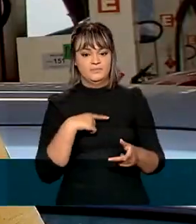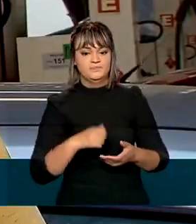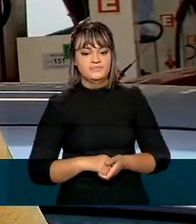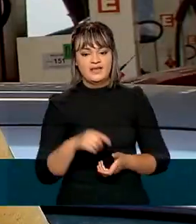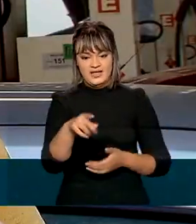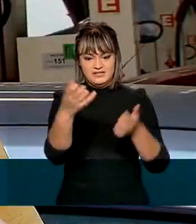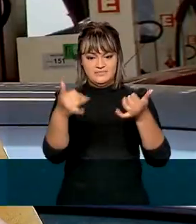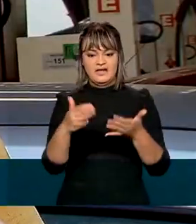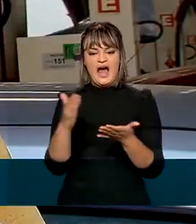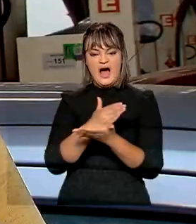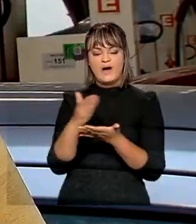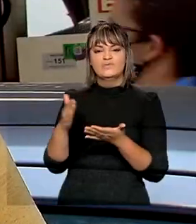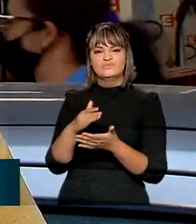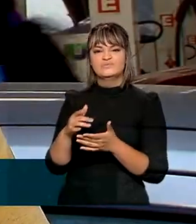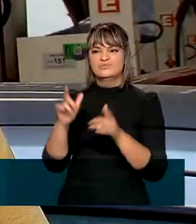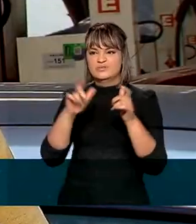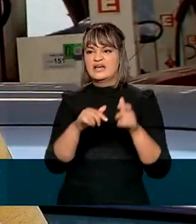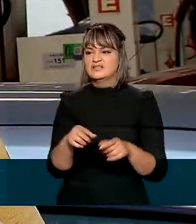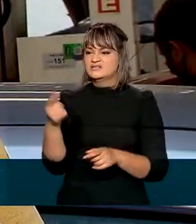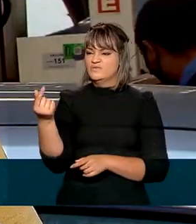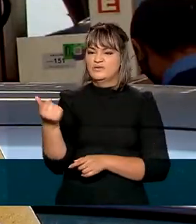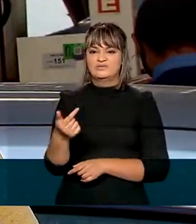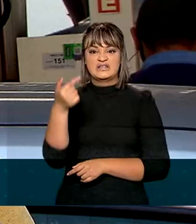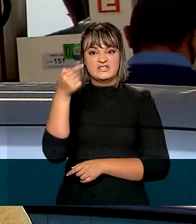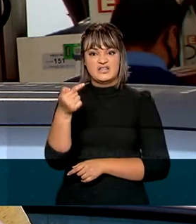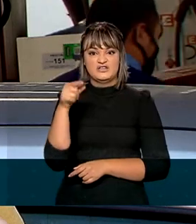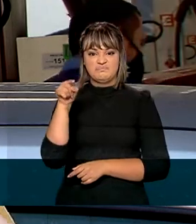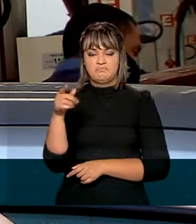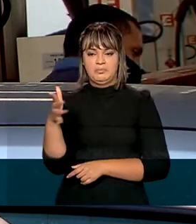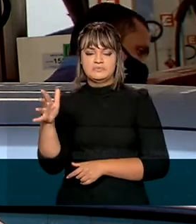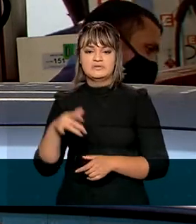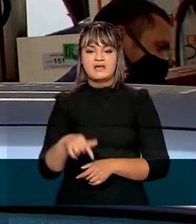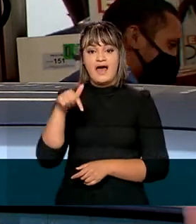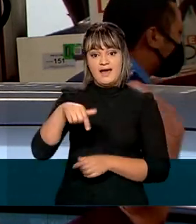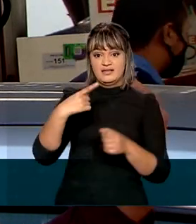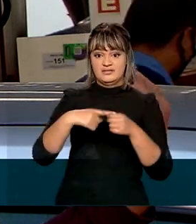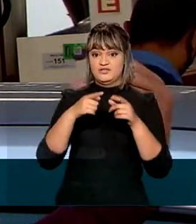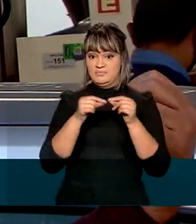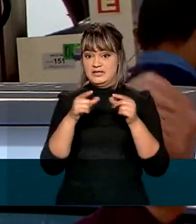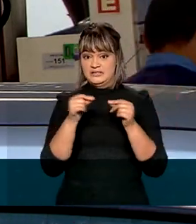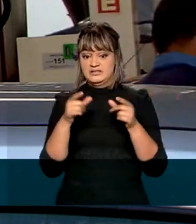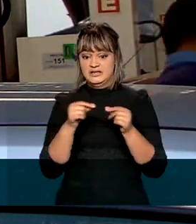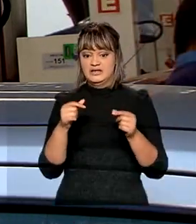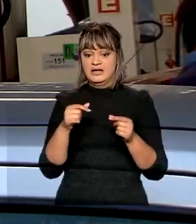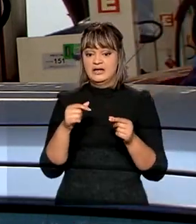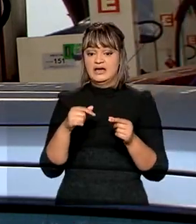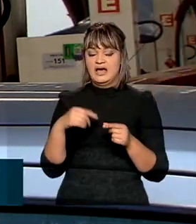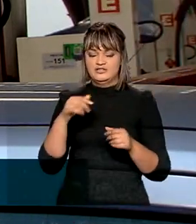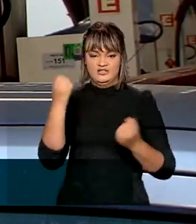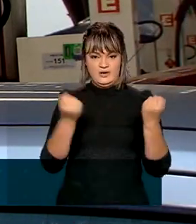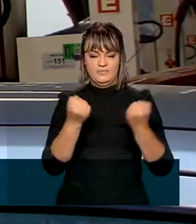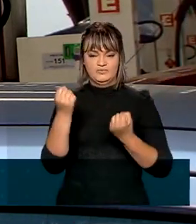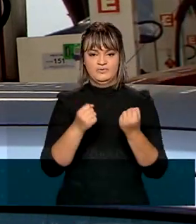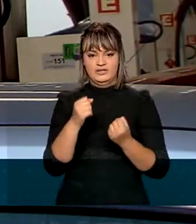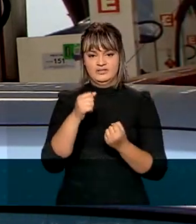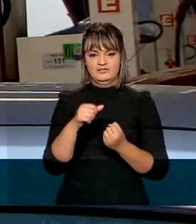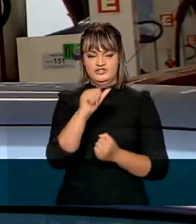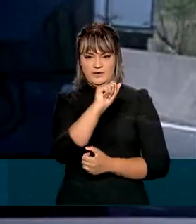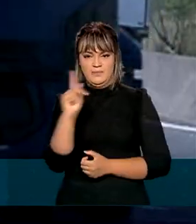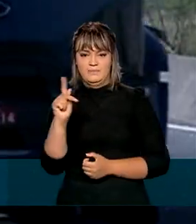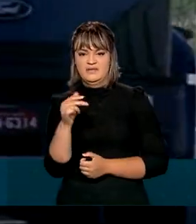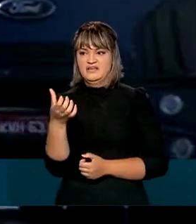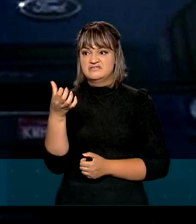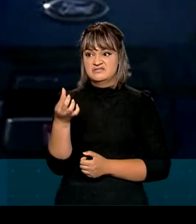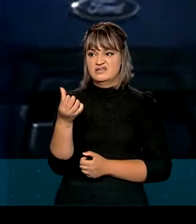Tem lugar que já está sete e pouca gasolina. Aqui em Brasília, a gente aqui, para a gente que é modificado de aplicativo, aqui ainda sai R$ 6,10 no